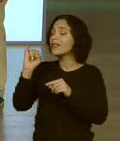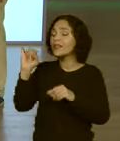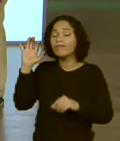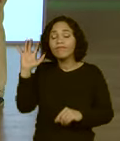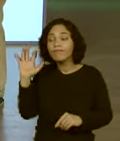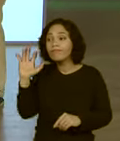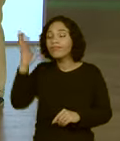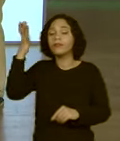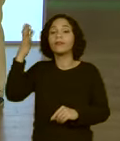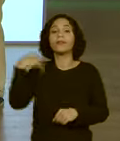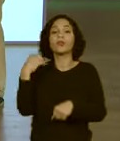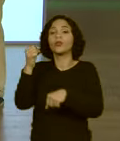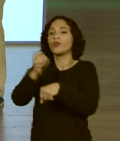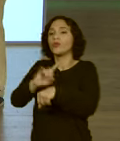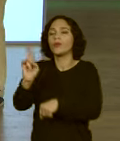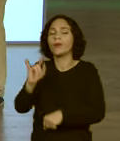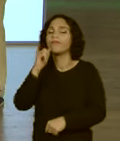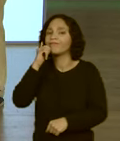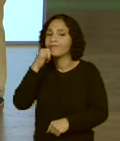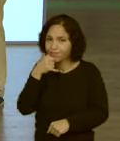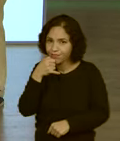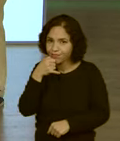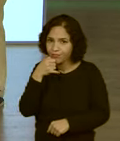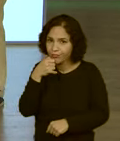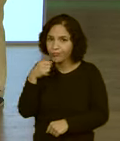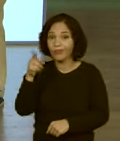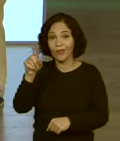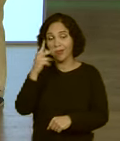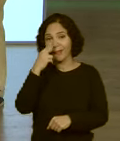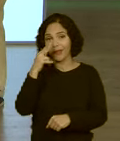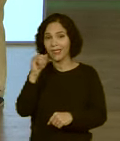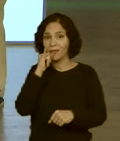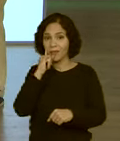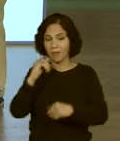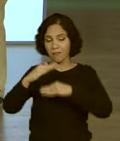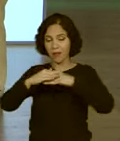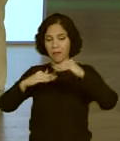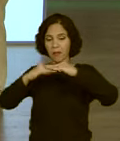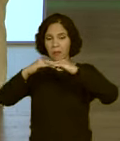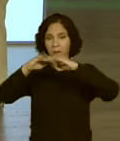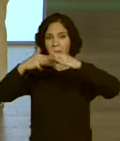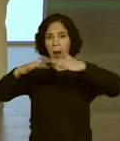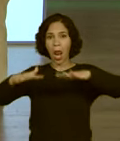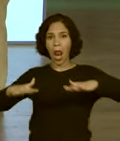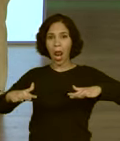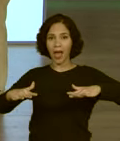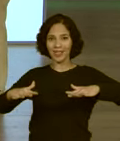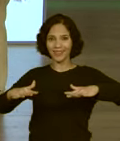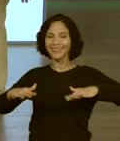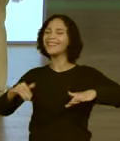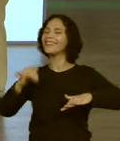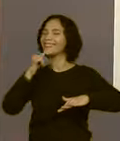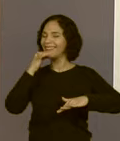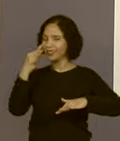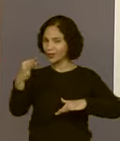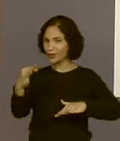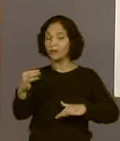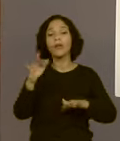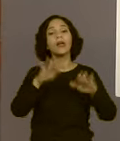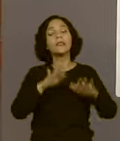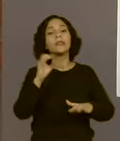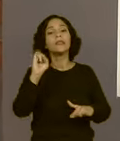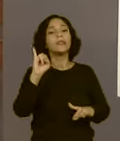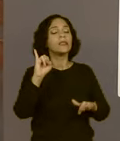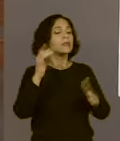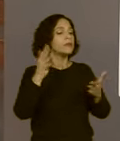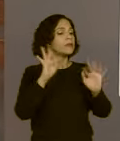algum gasto inesperado, infelizmente, o nosso castelinho de cartas vai demoronar. Exatamente. Então, acontece um imprevisto, alguém